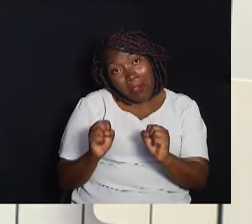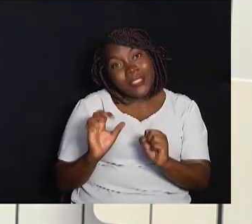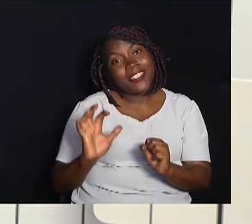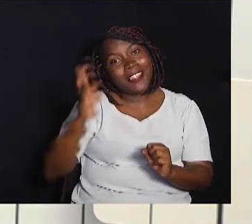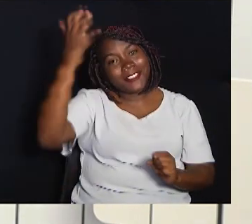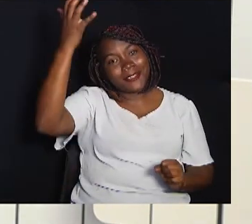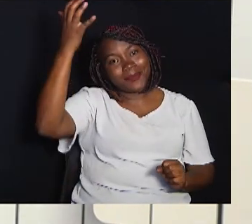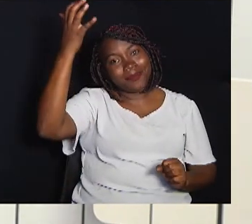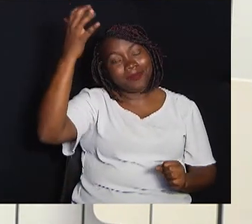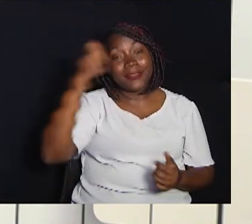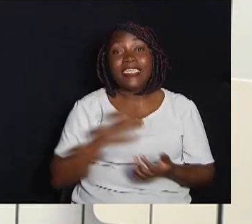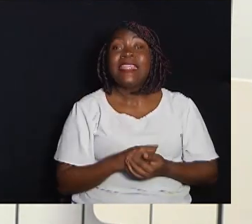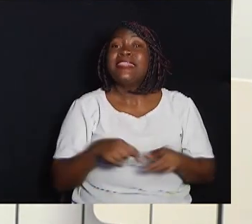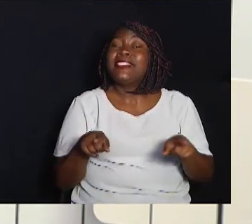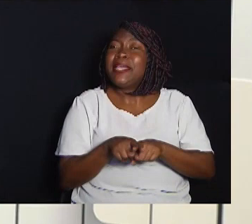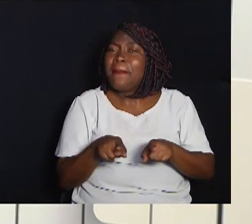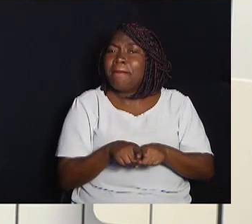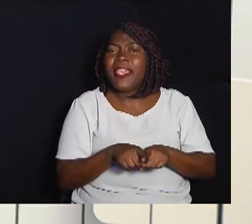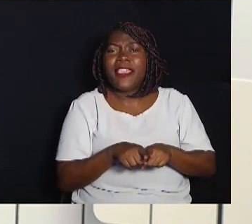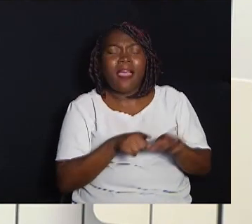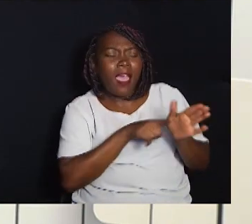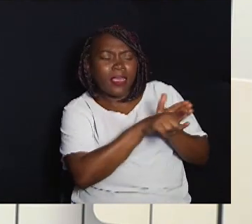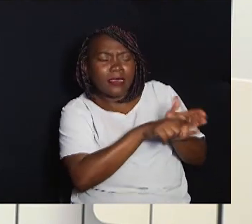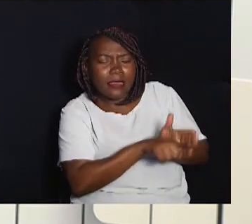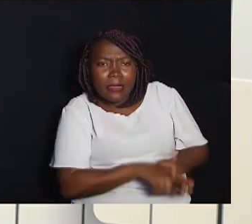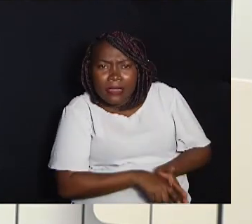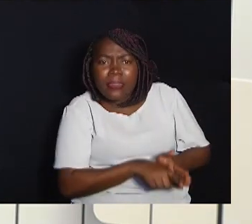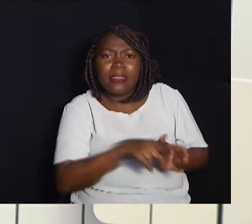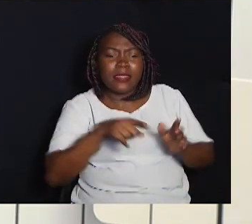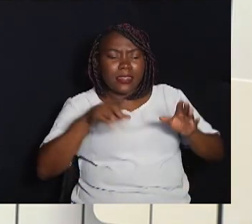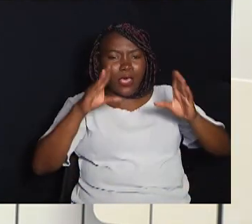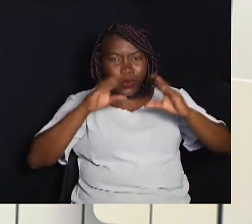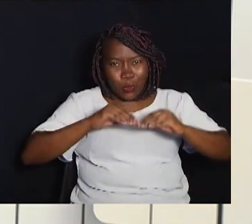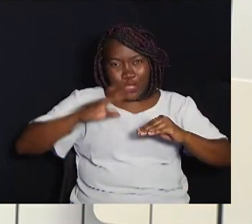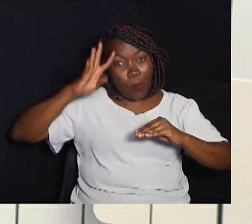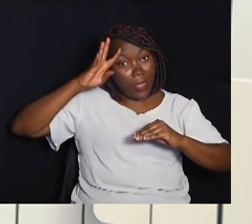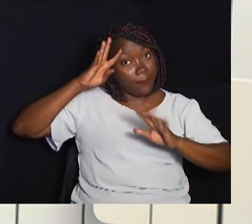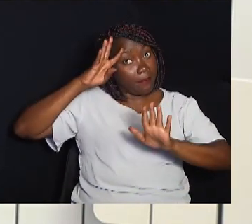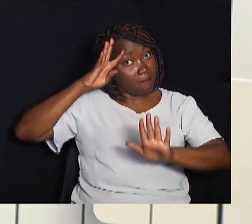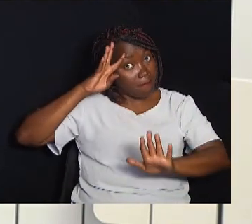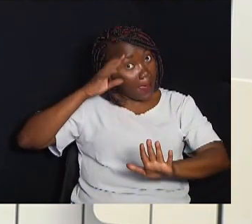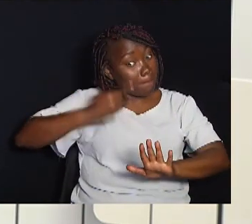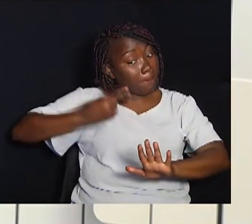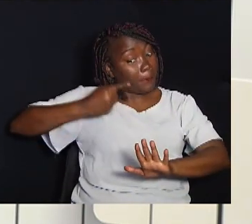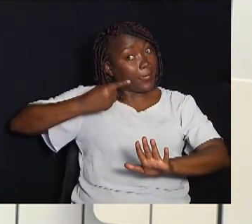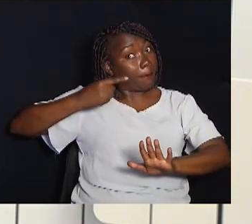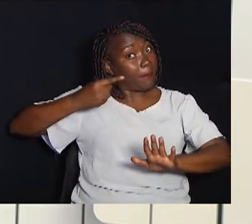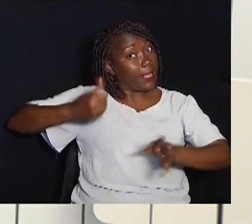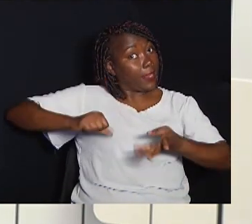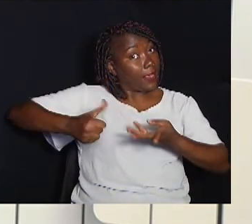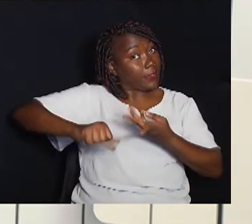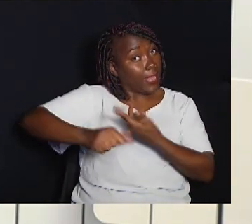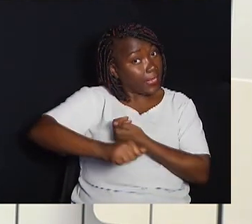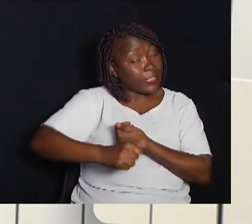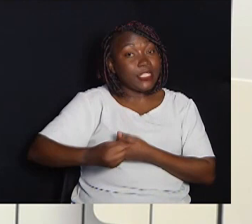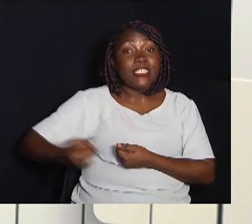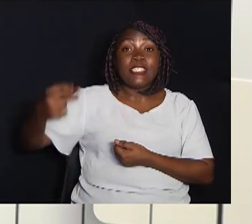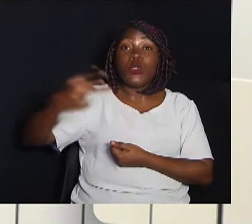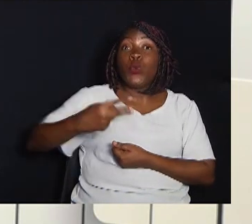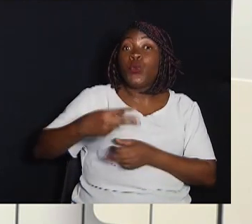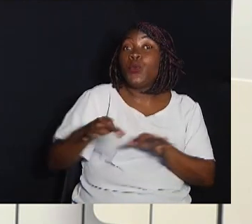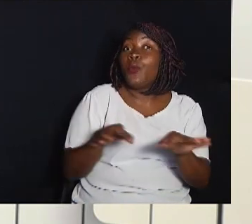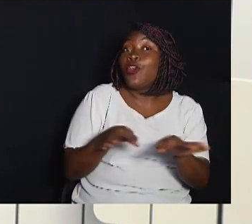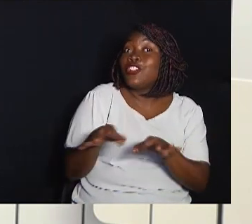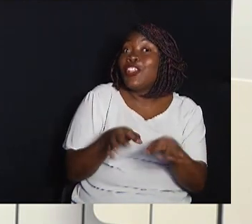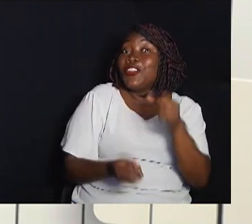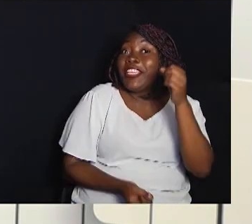Também está em análise na noite desta quarta-feira Porém, em primeira análise, um segundo projeto de lei Que